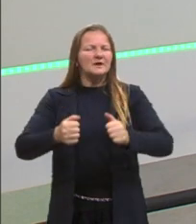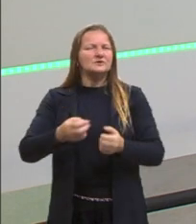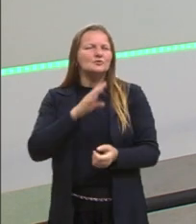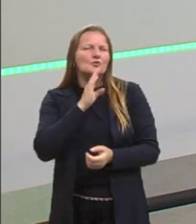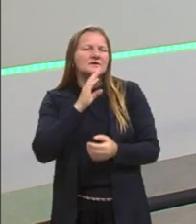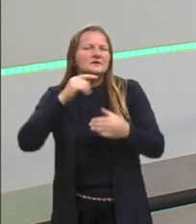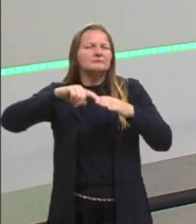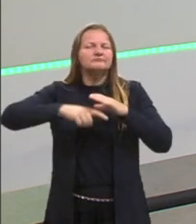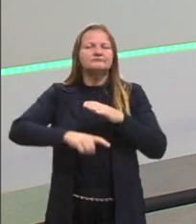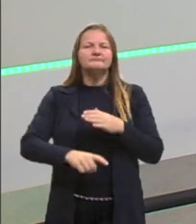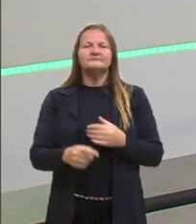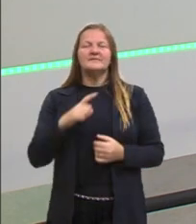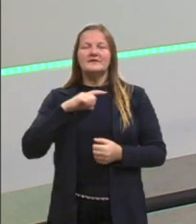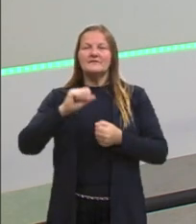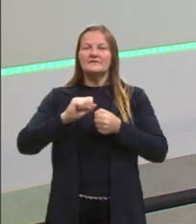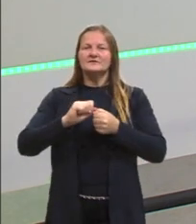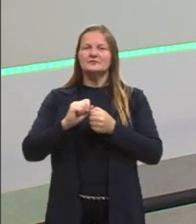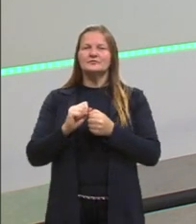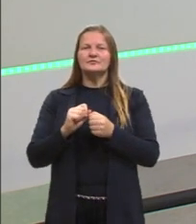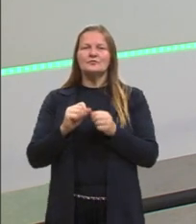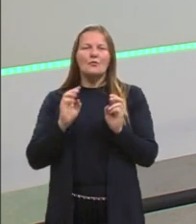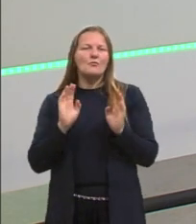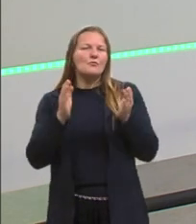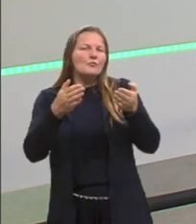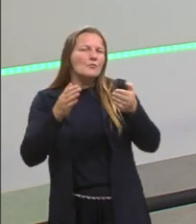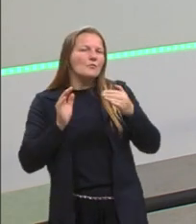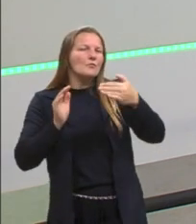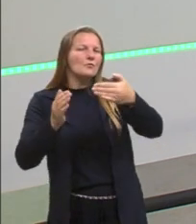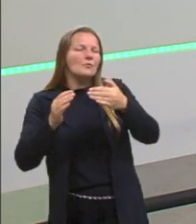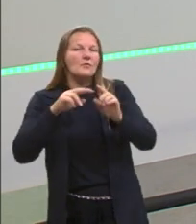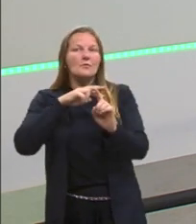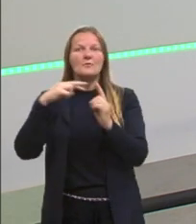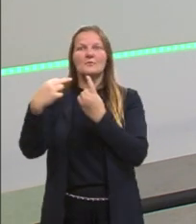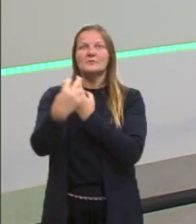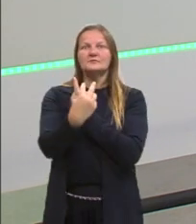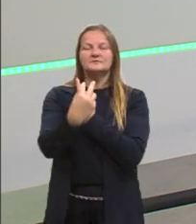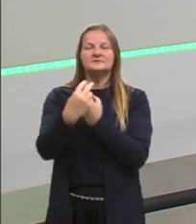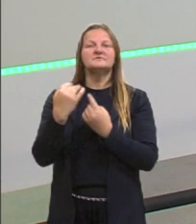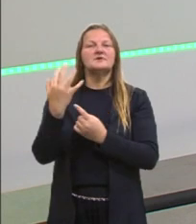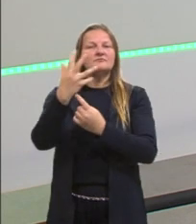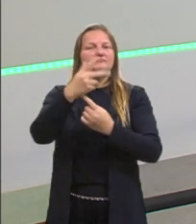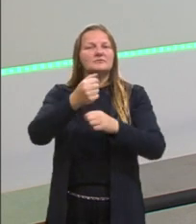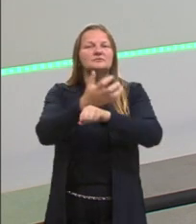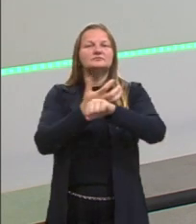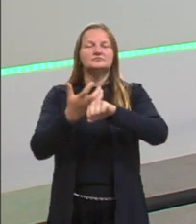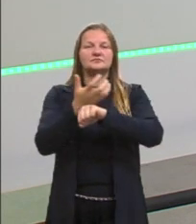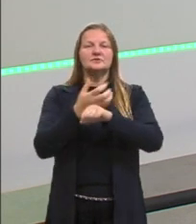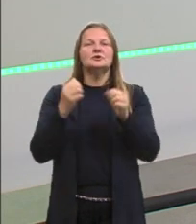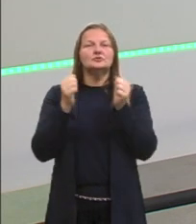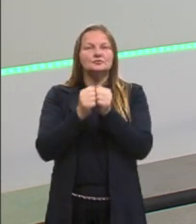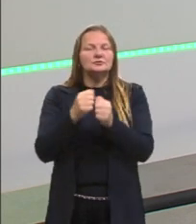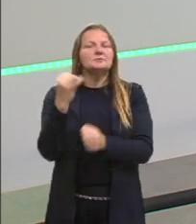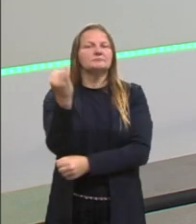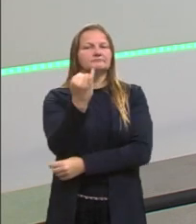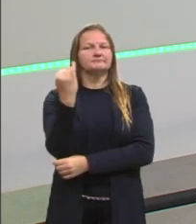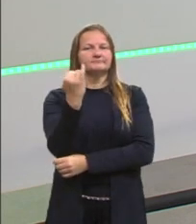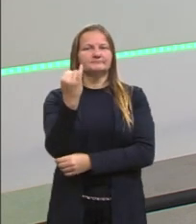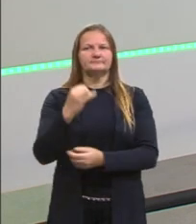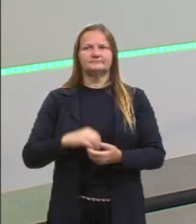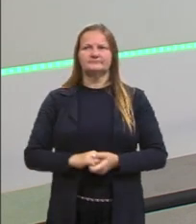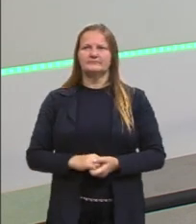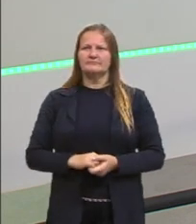aqui, fazemos abordagens de todas as disciplinas, então acompanhar as nossas aulas é muito importante.